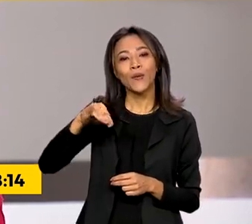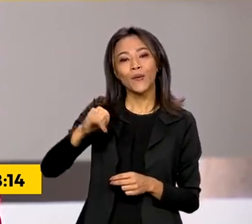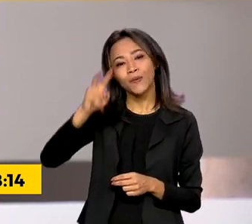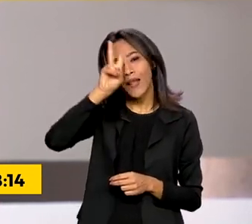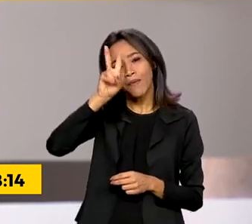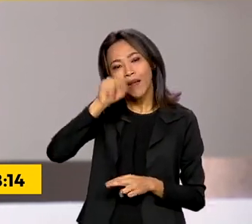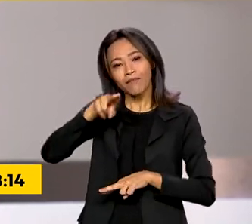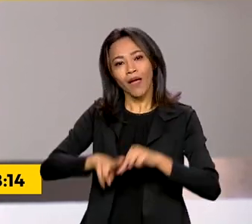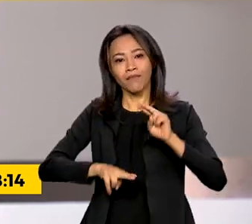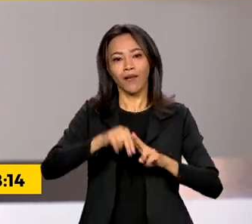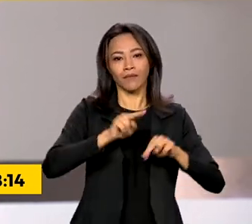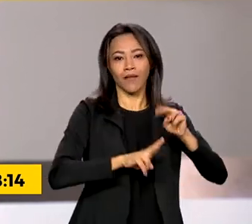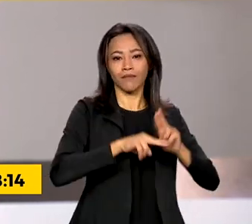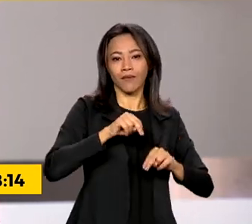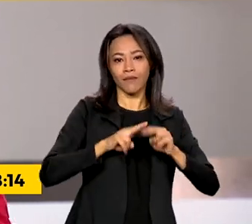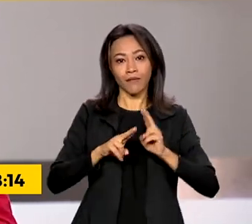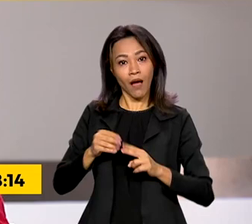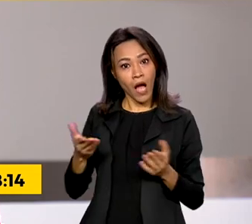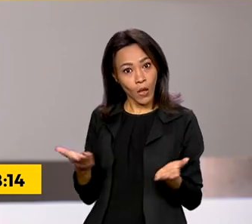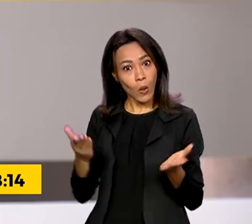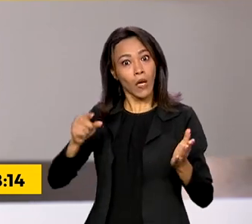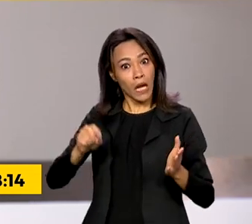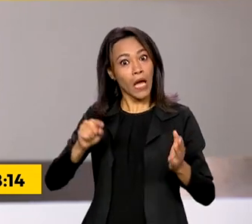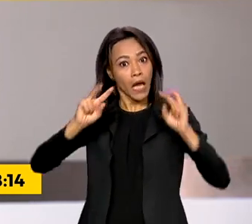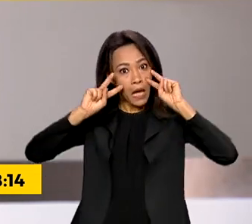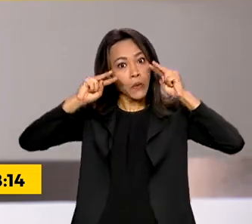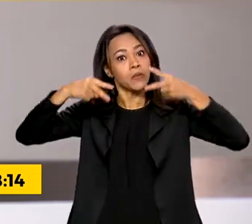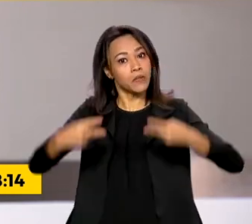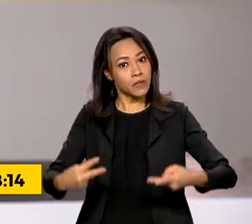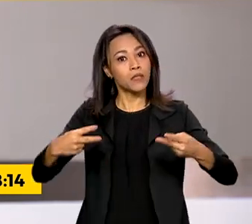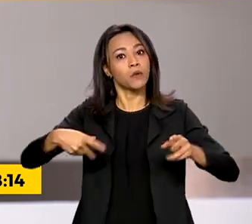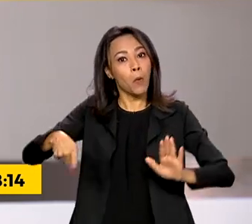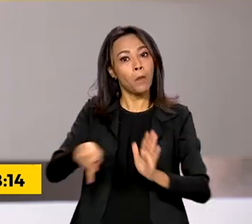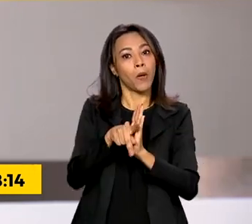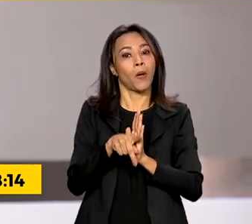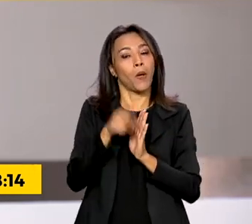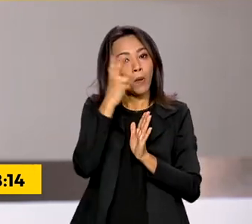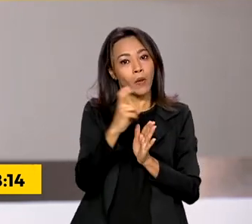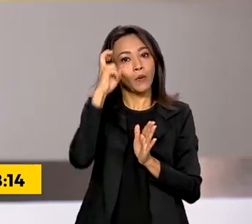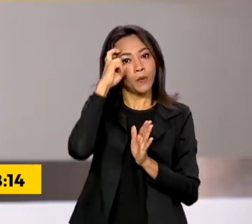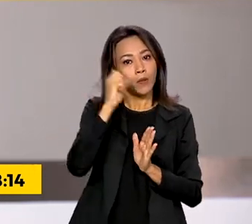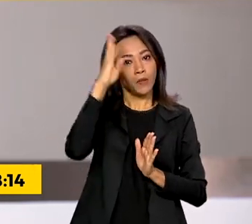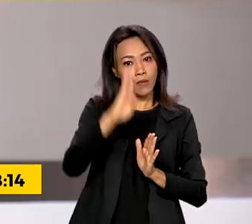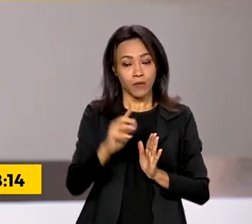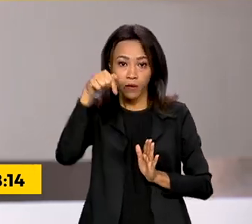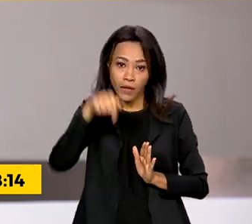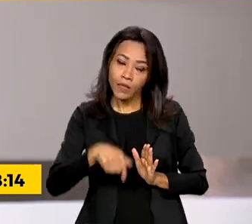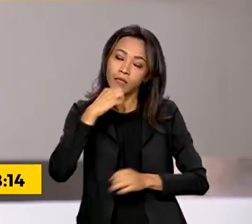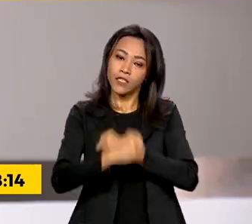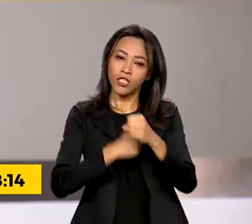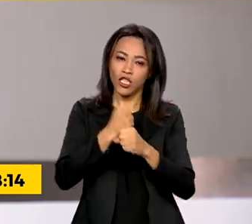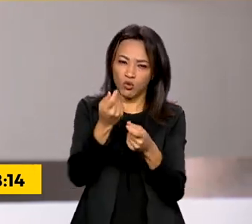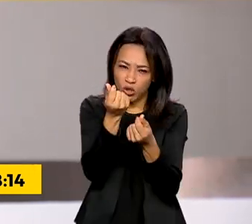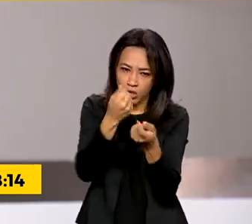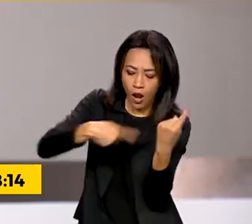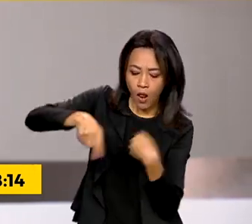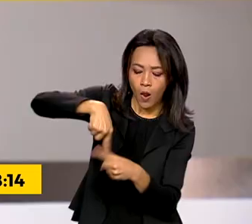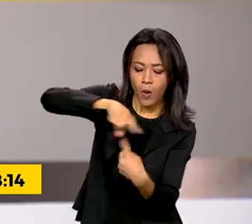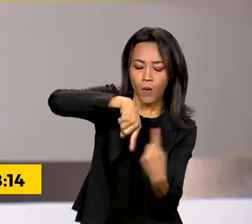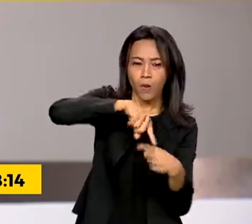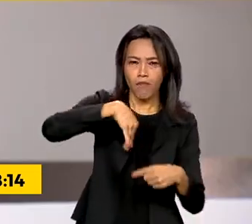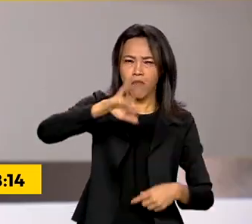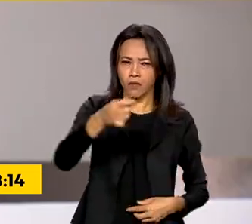agora foram reconhecidas como manifestação cultural brasileira. Este ano, o festejo deve movimentar mais de 6